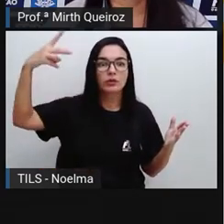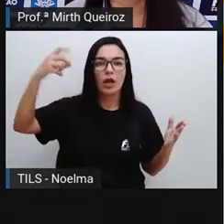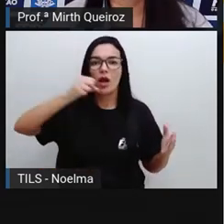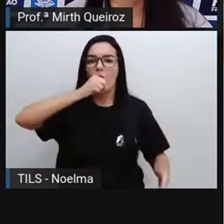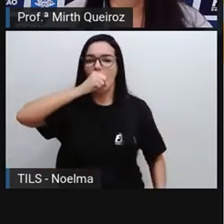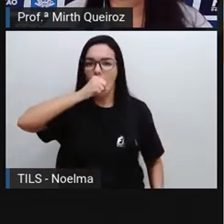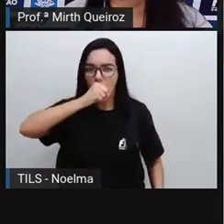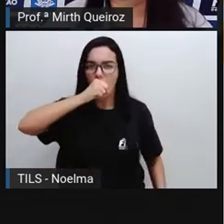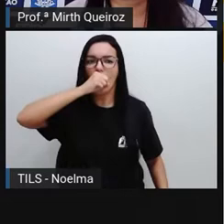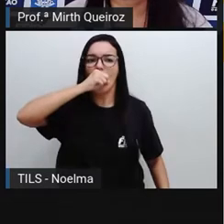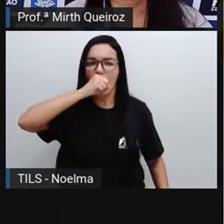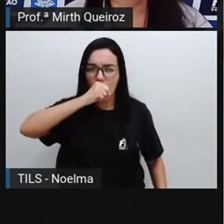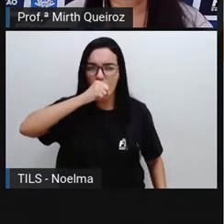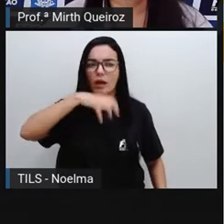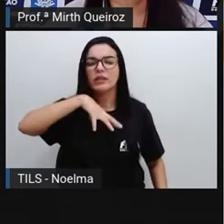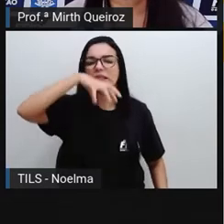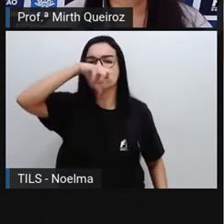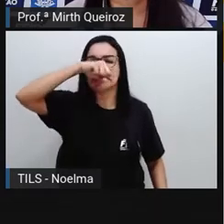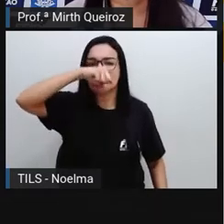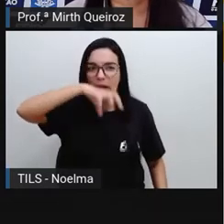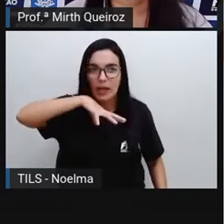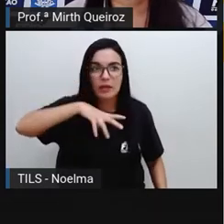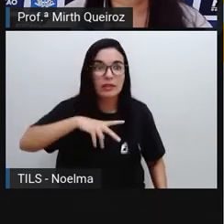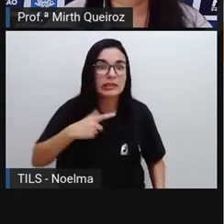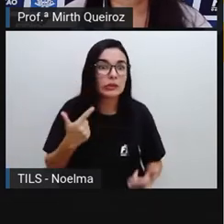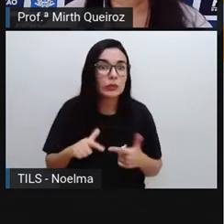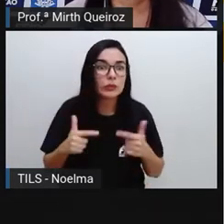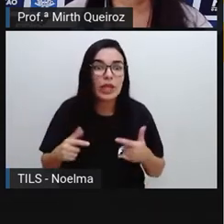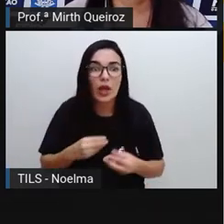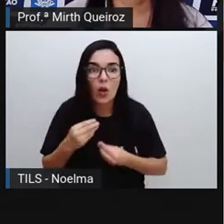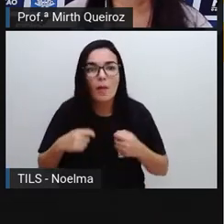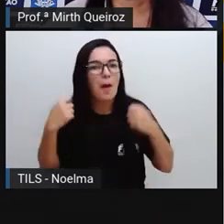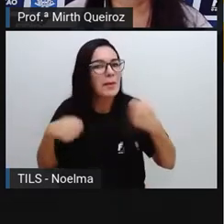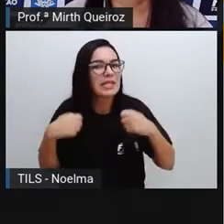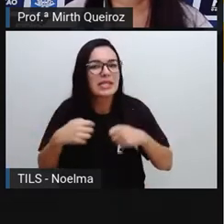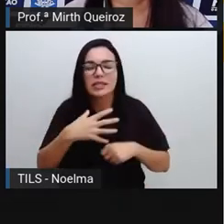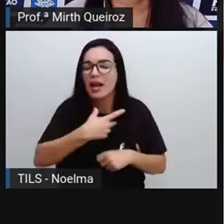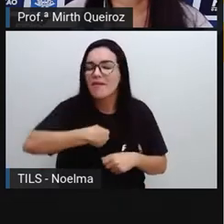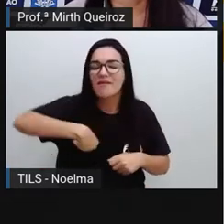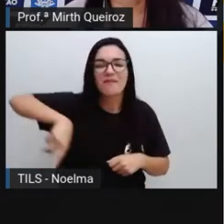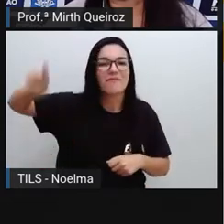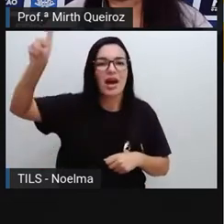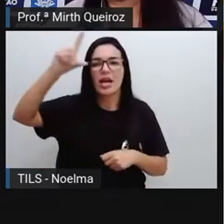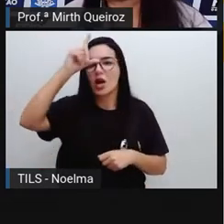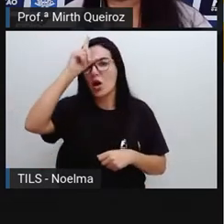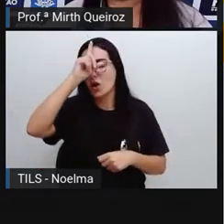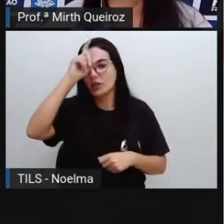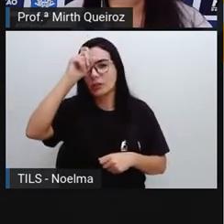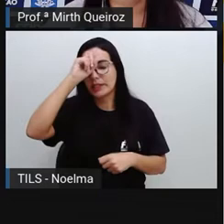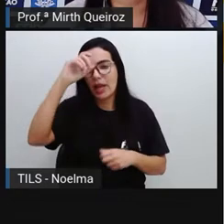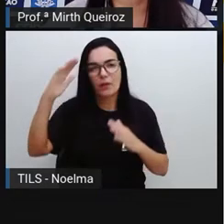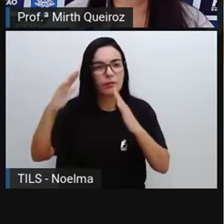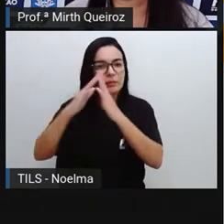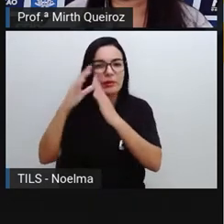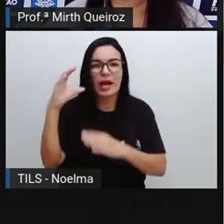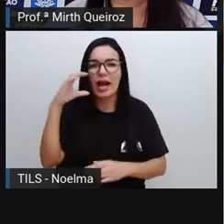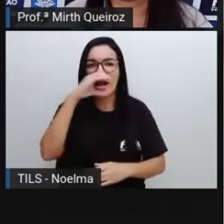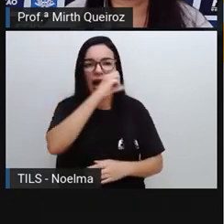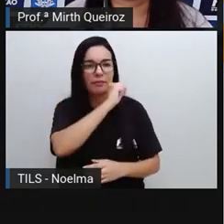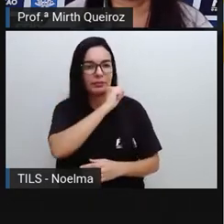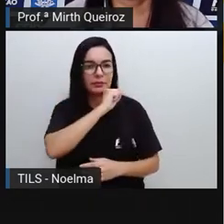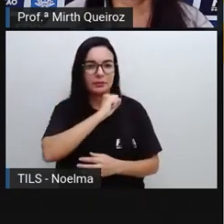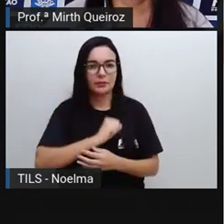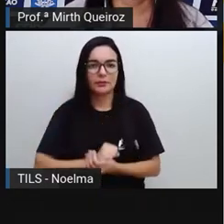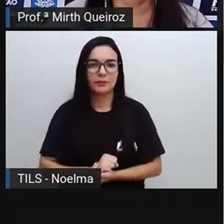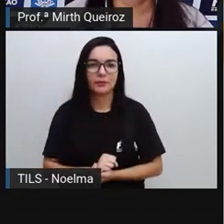insuficiência respiratória aguda. Neste caso, a gente precisa buscar o atendimento hospitalar,